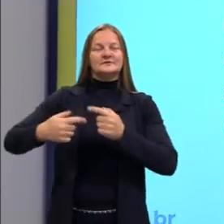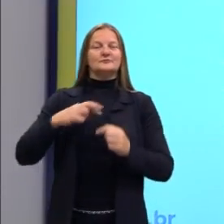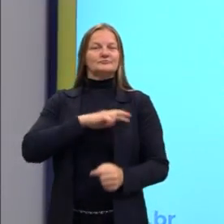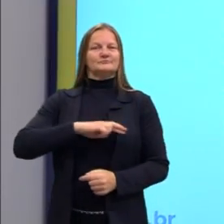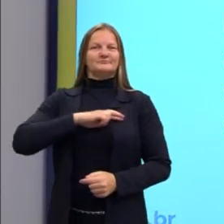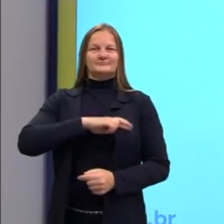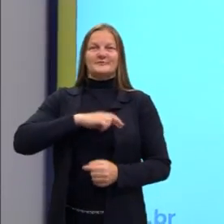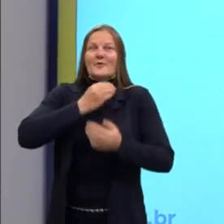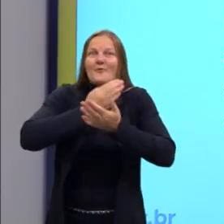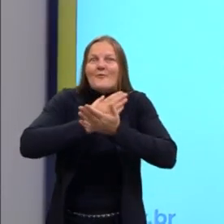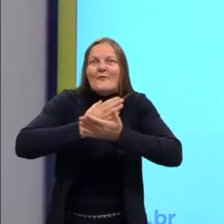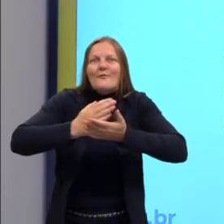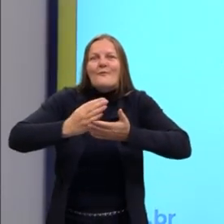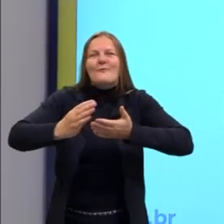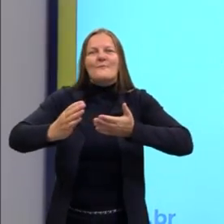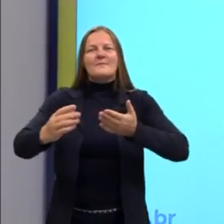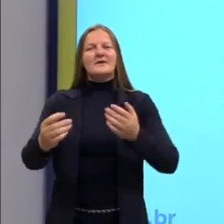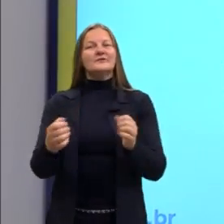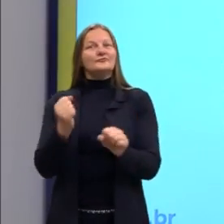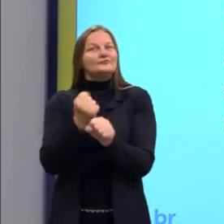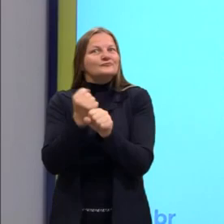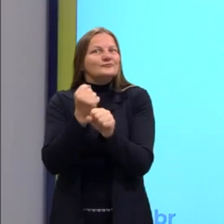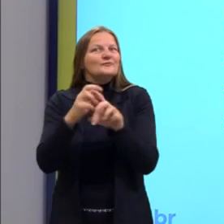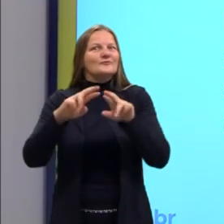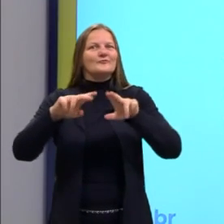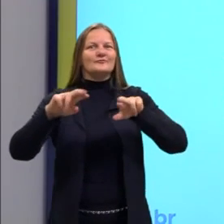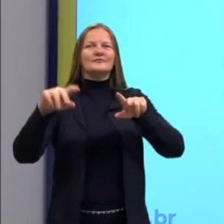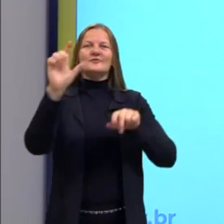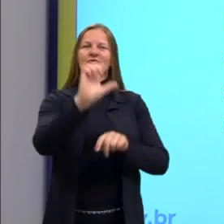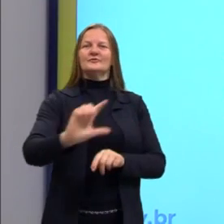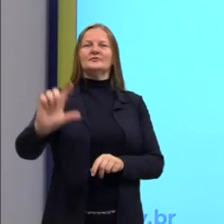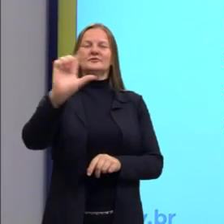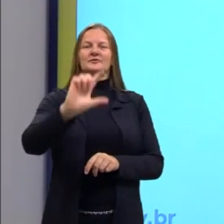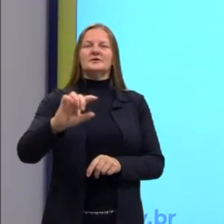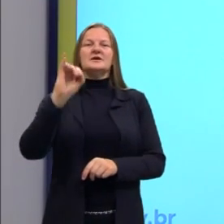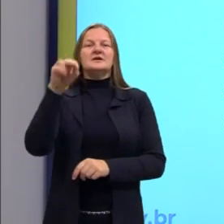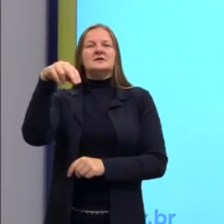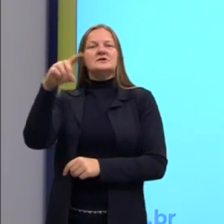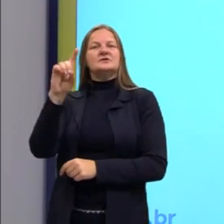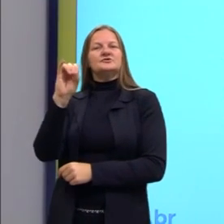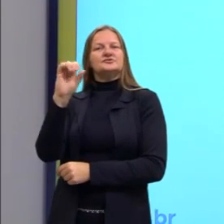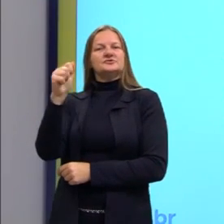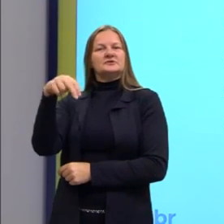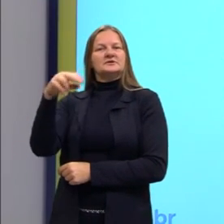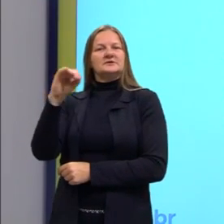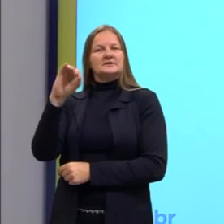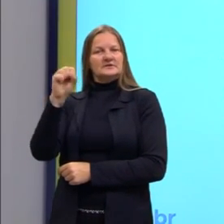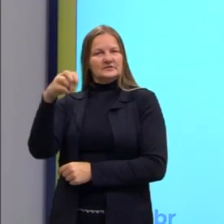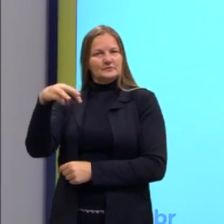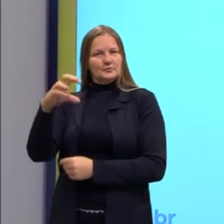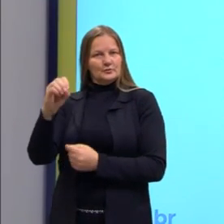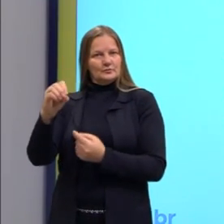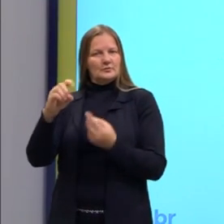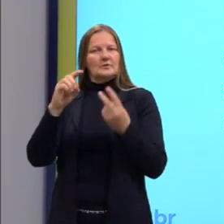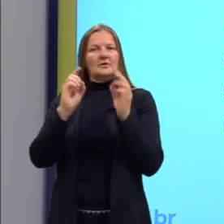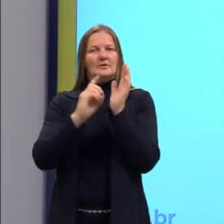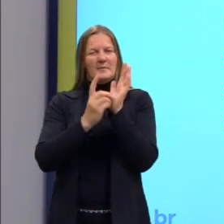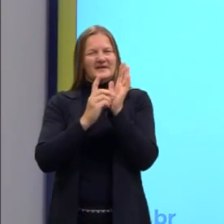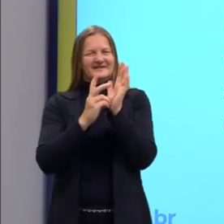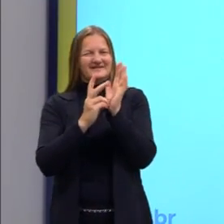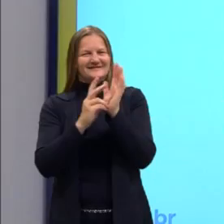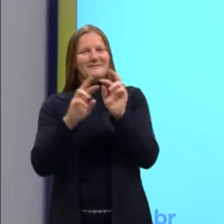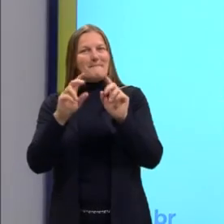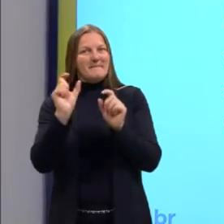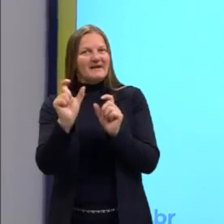essas que dão início às obras, a gente vai chamar de indianismo e de nacionalismo. Vamos notar aqui, temos uma